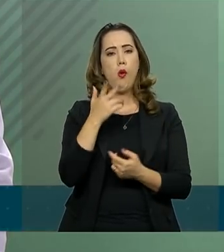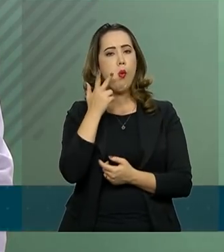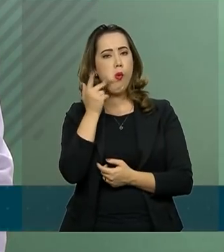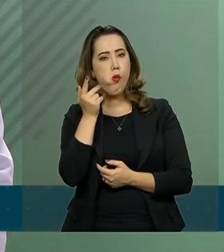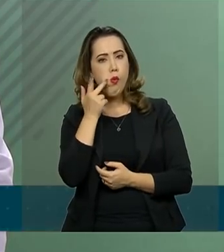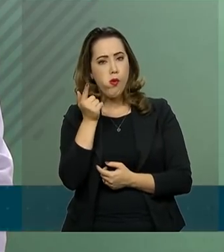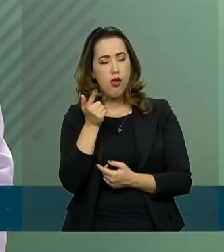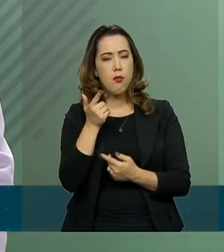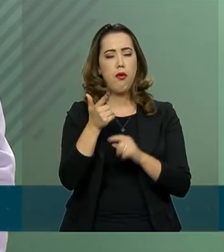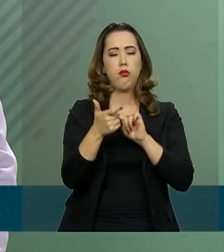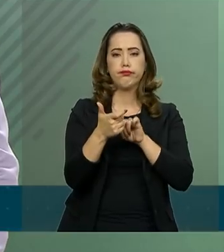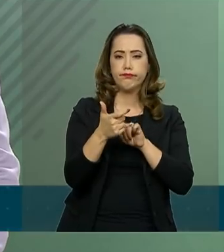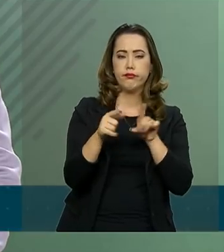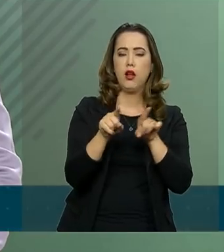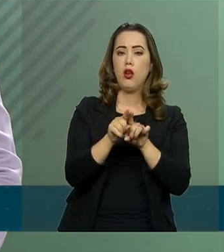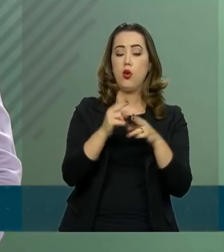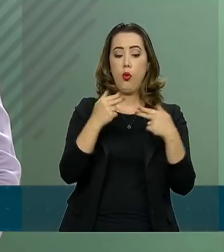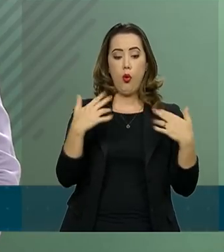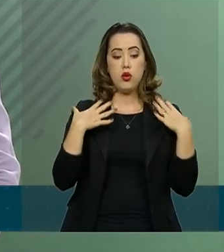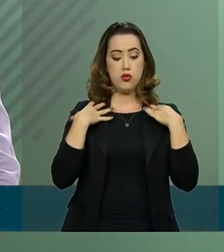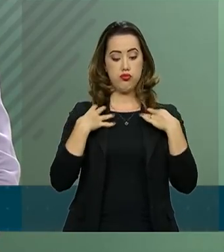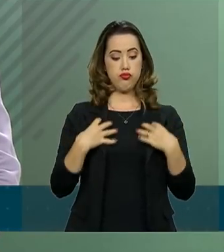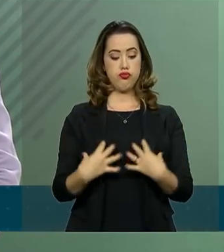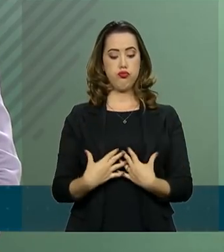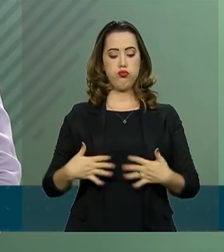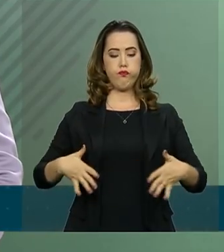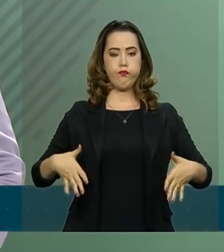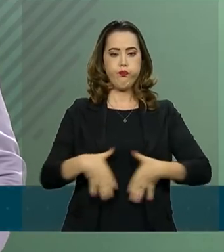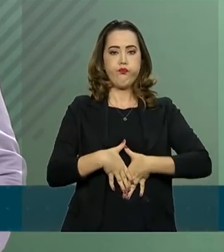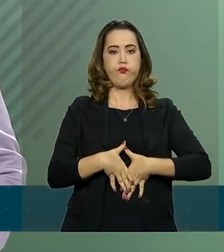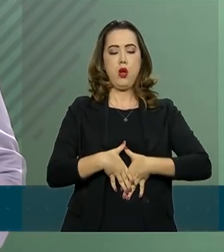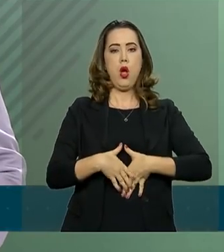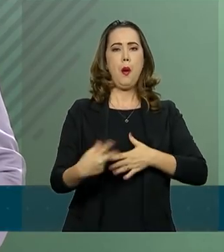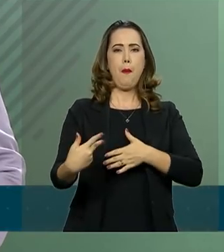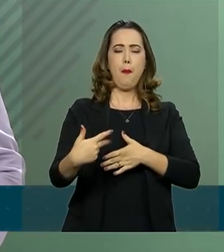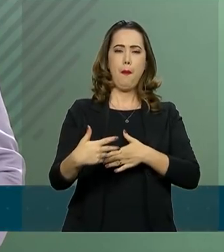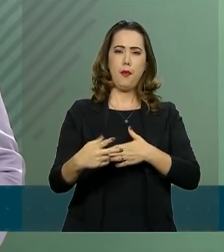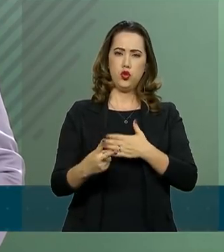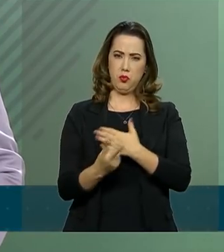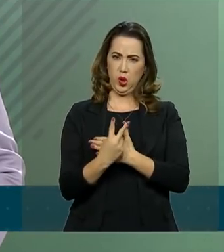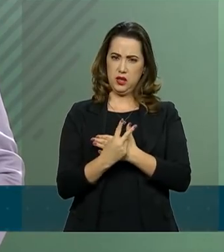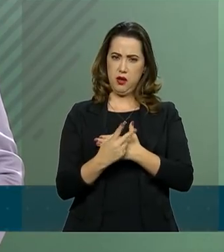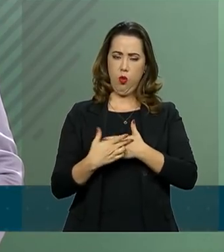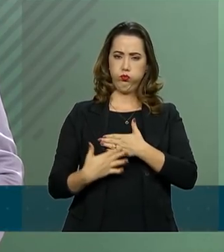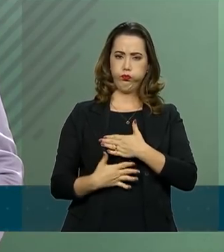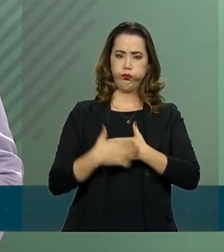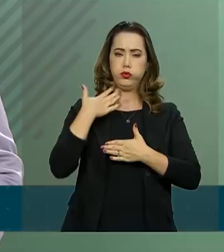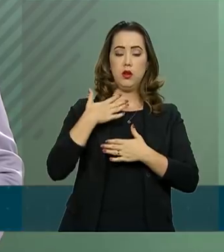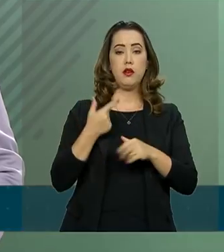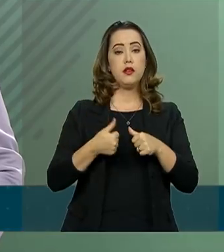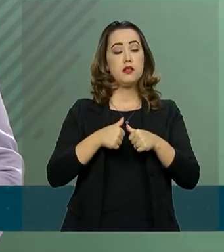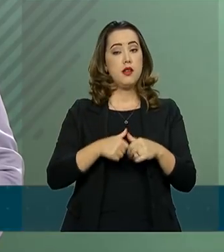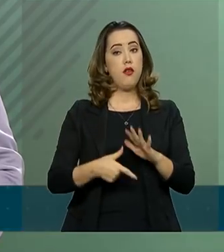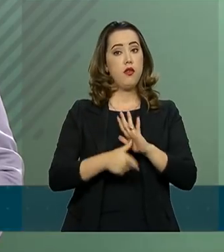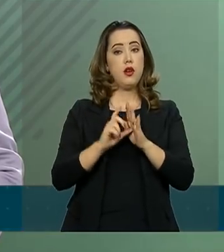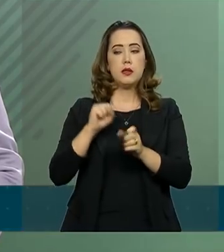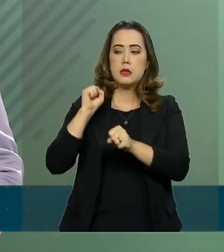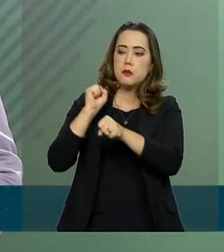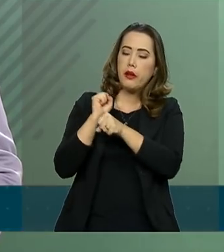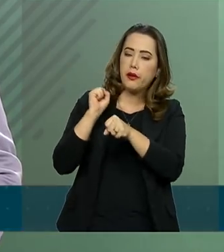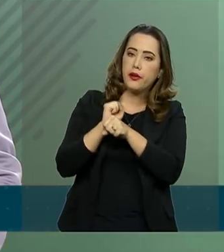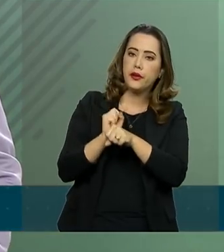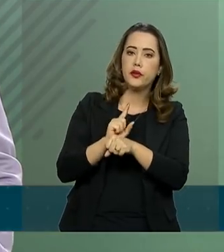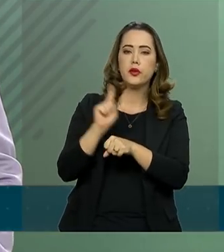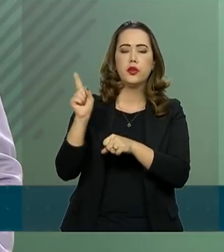e coletiva e coletes balísticos que estavam nos depósitos da Força Nacional desde